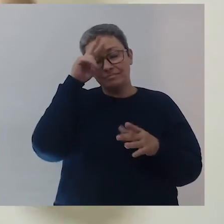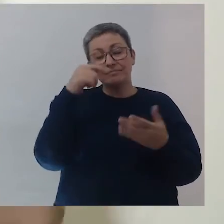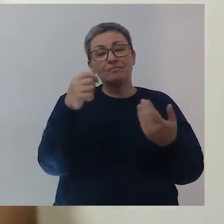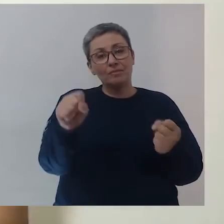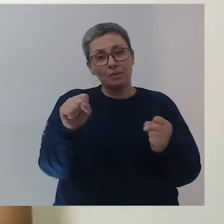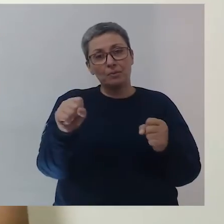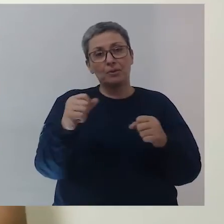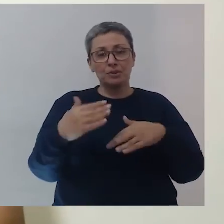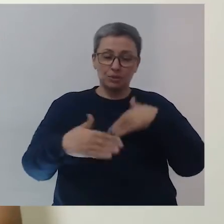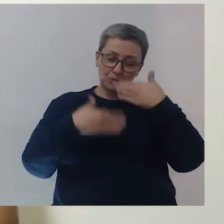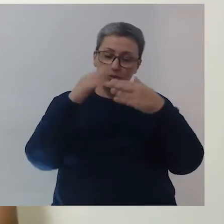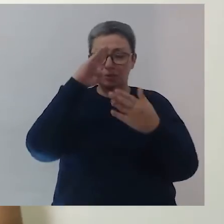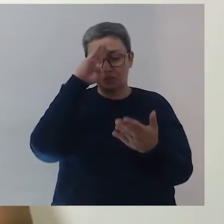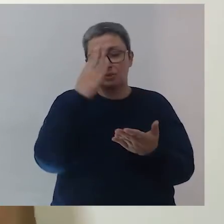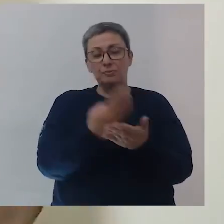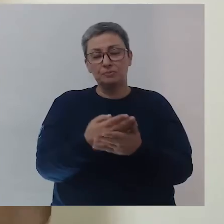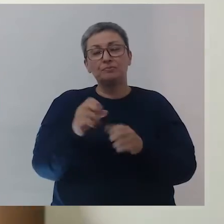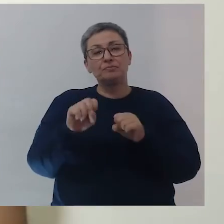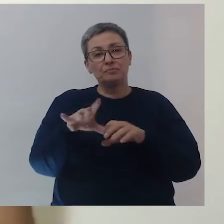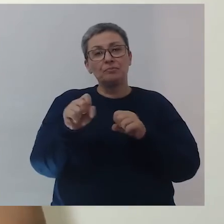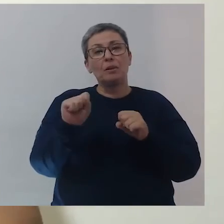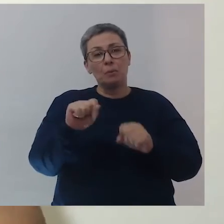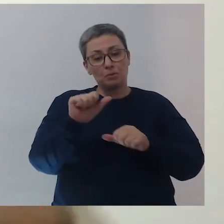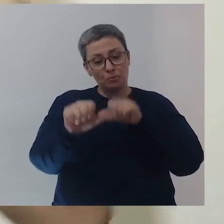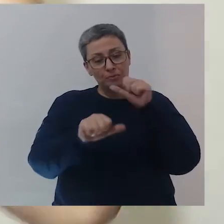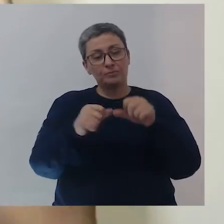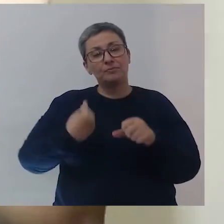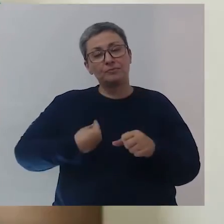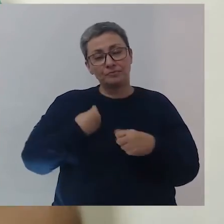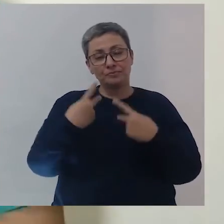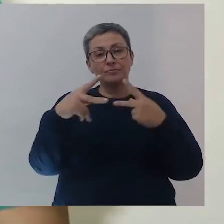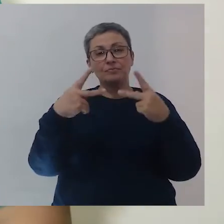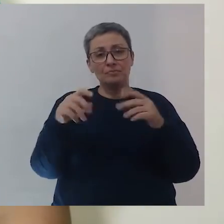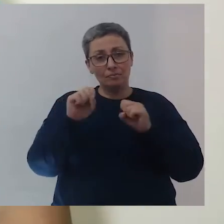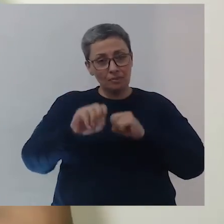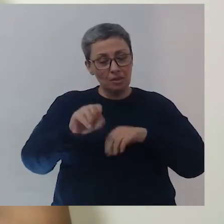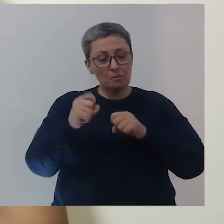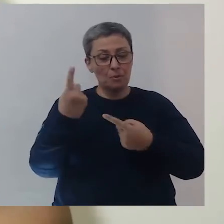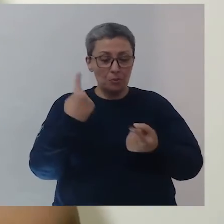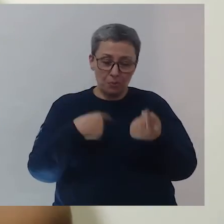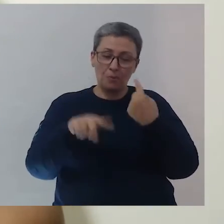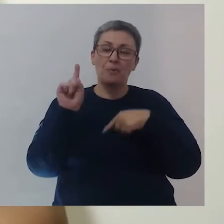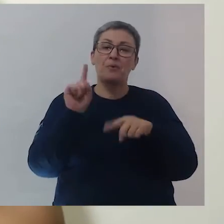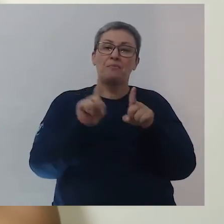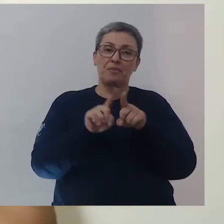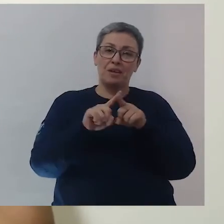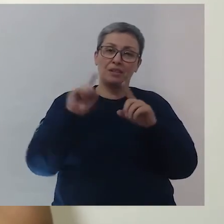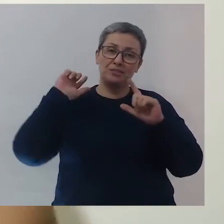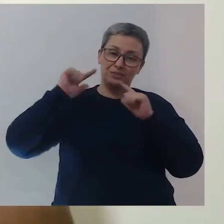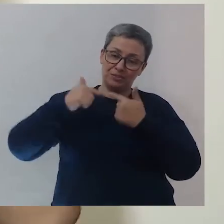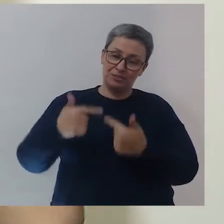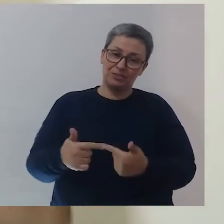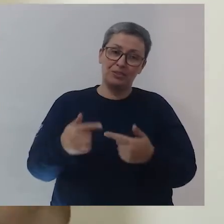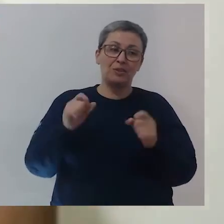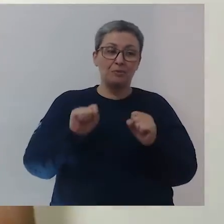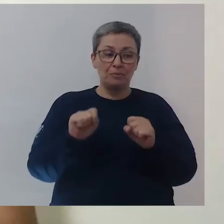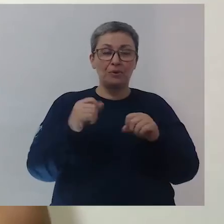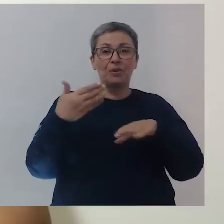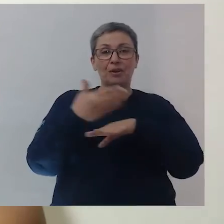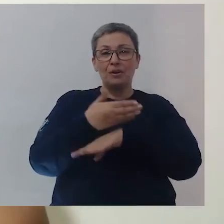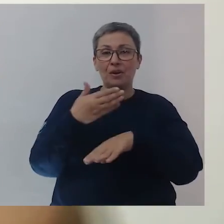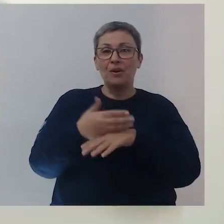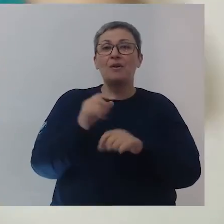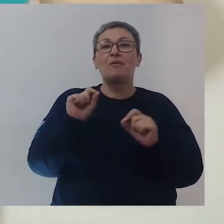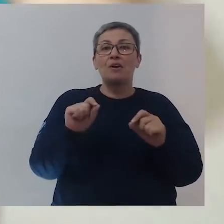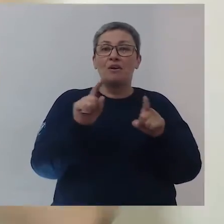Você passar a acreditar que a educação pode mudar a sua vida. Que a educação pode transformar a sua trajetória. Você passar a